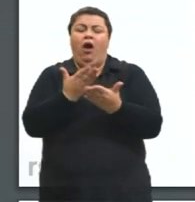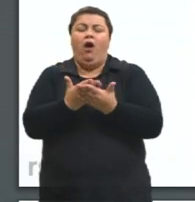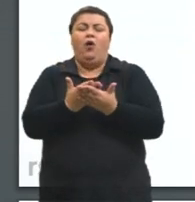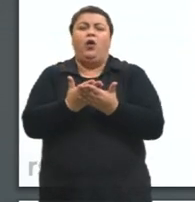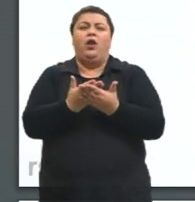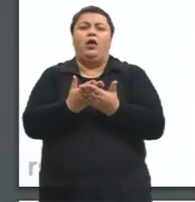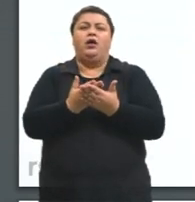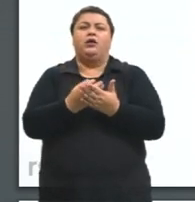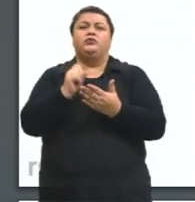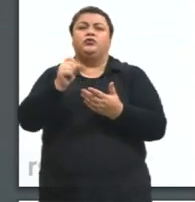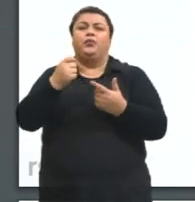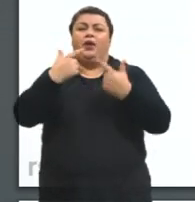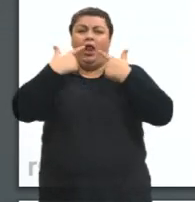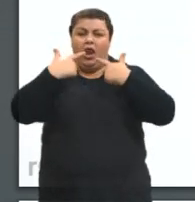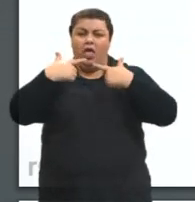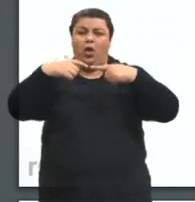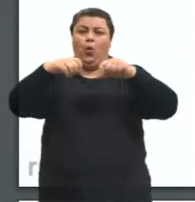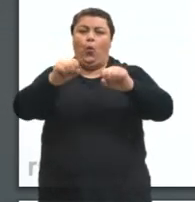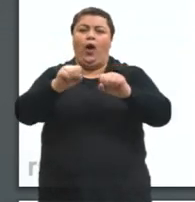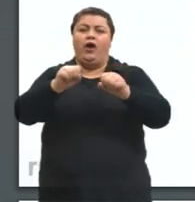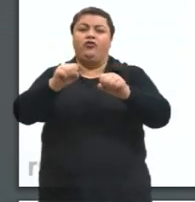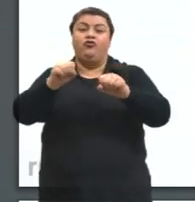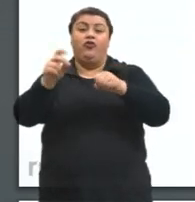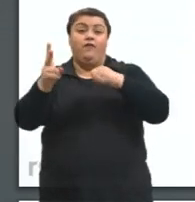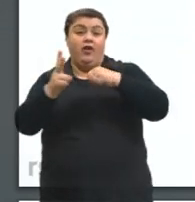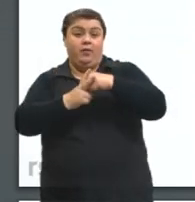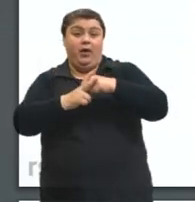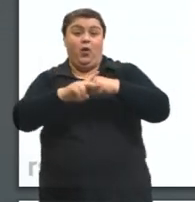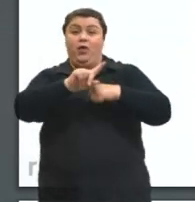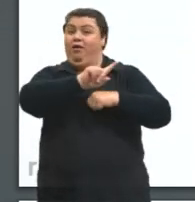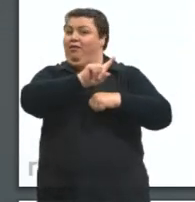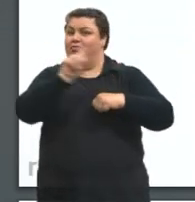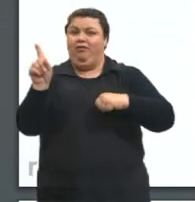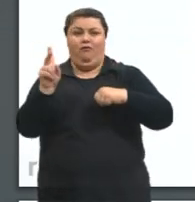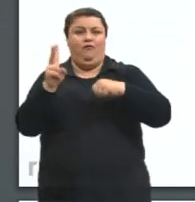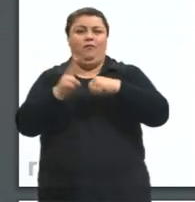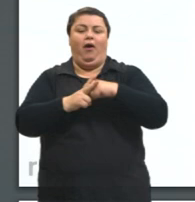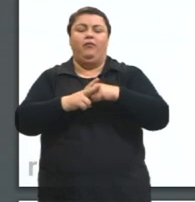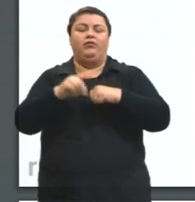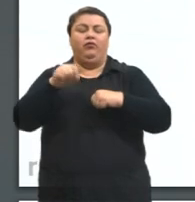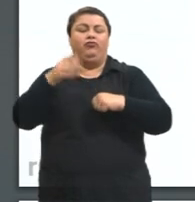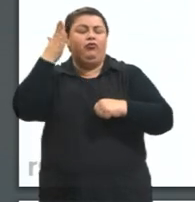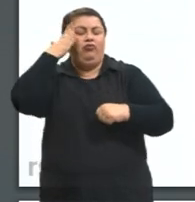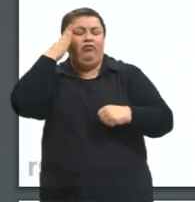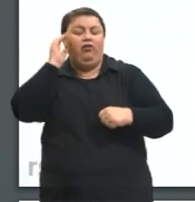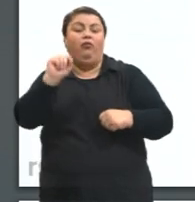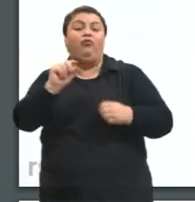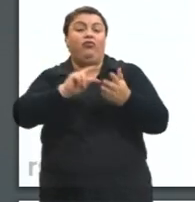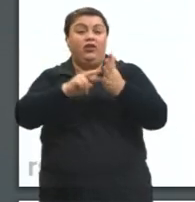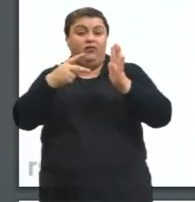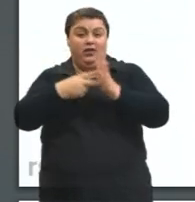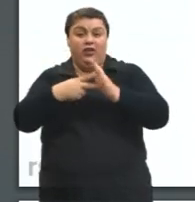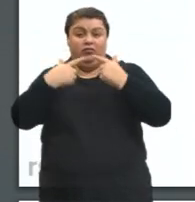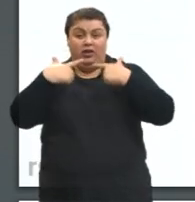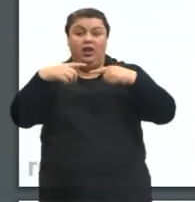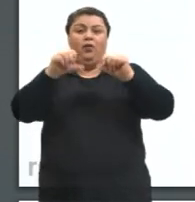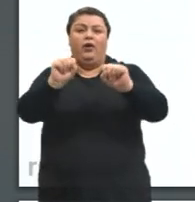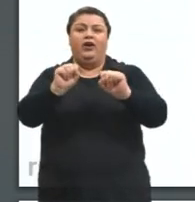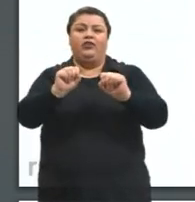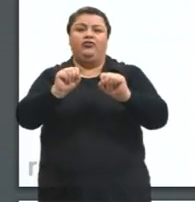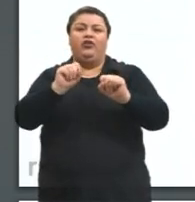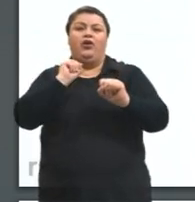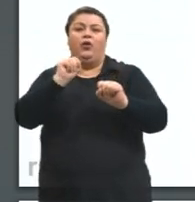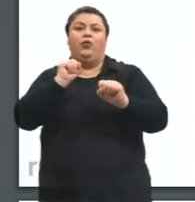falar sobre linguagem verbal e linguagem não verbal. Bom, se eu sei o que é linguagem, se eu definir agora que linguagem é aquilo que nos